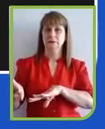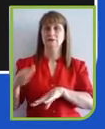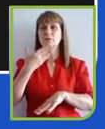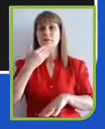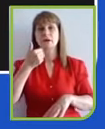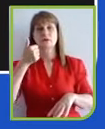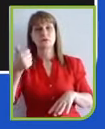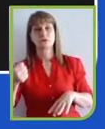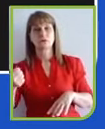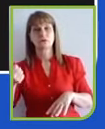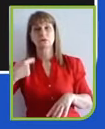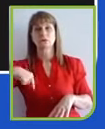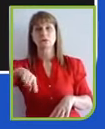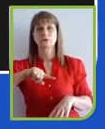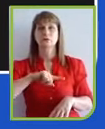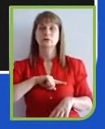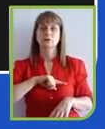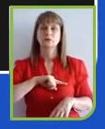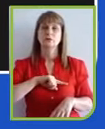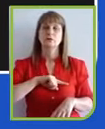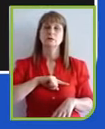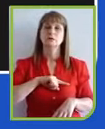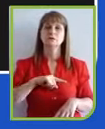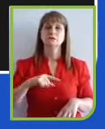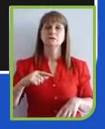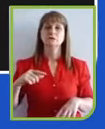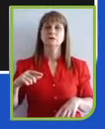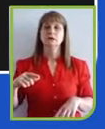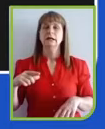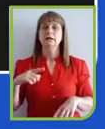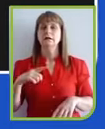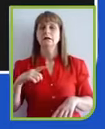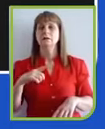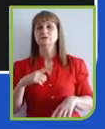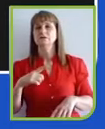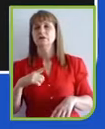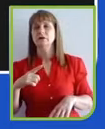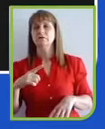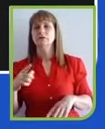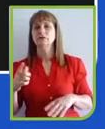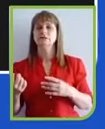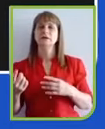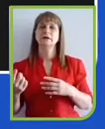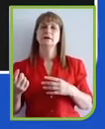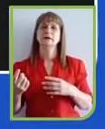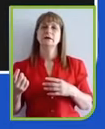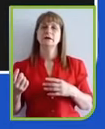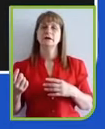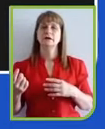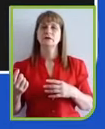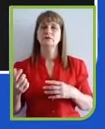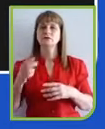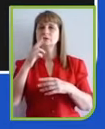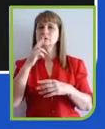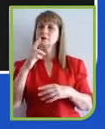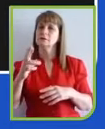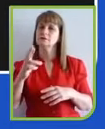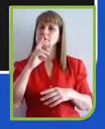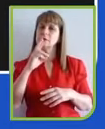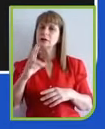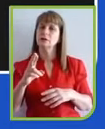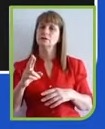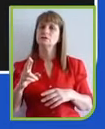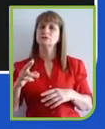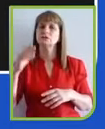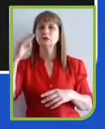os medidores, os ratings, os trackings de reputação, a gente teve aí uma ênfase muito